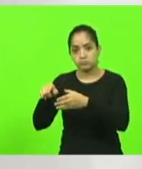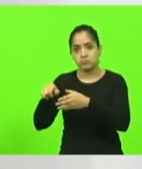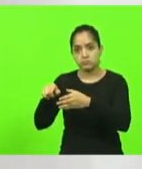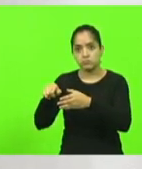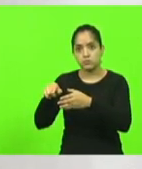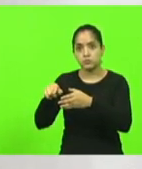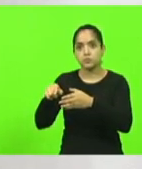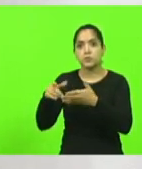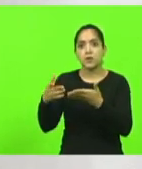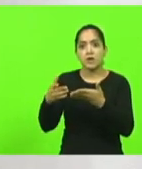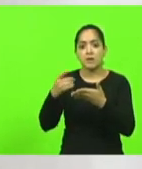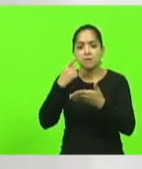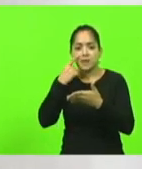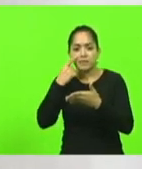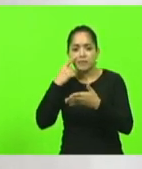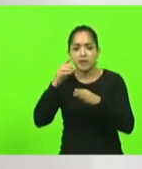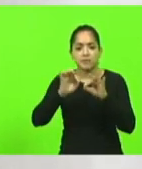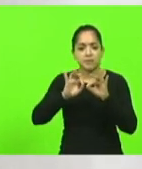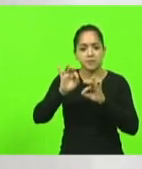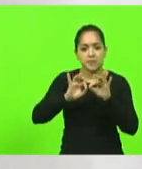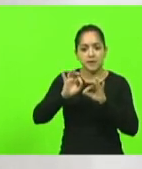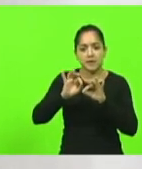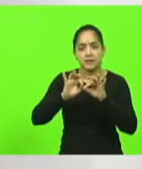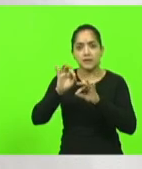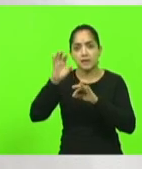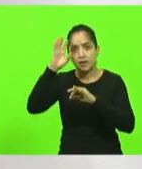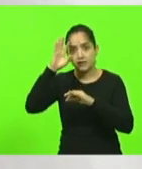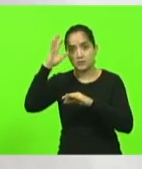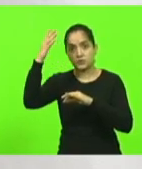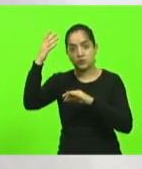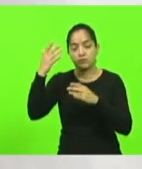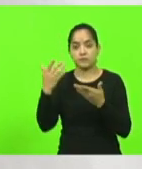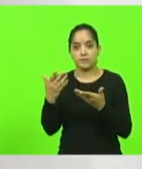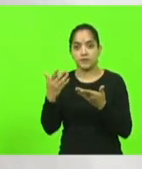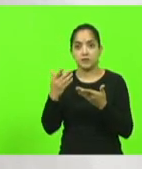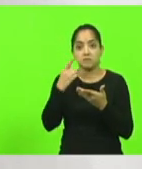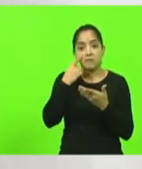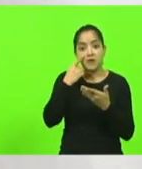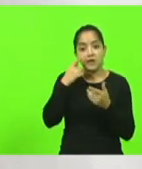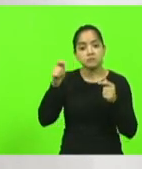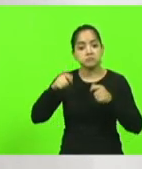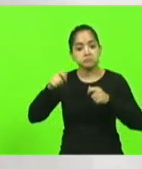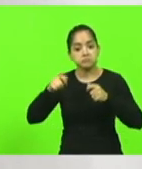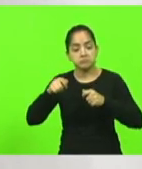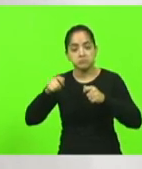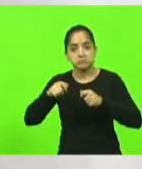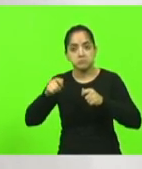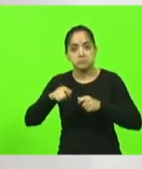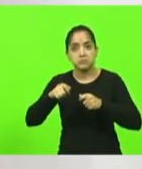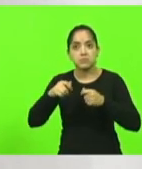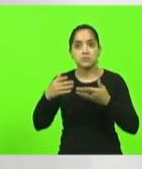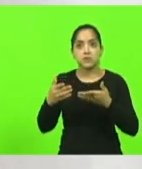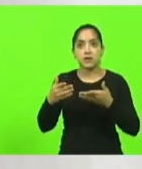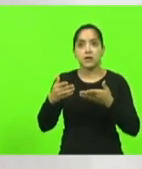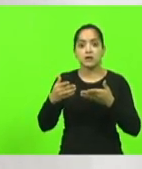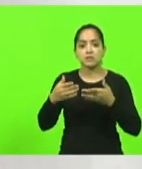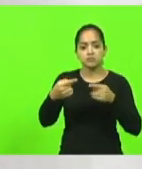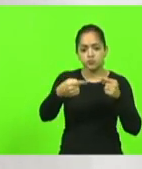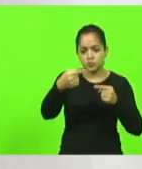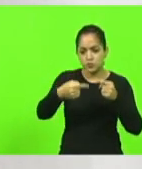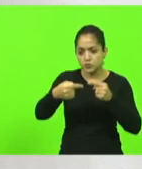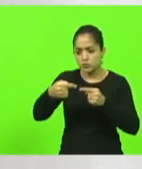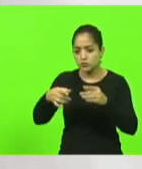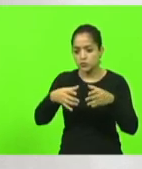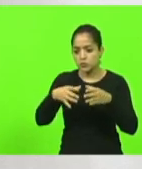montar um formato junto com a Assembleia Legislativa e ver se a gente consegue botar todos os atores da cadeia para discutir essa